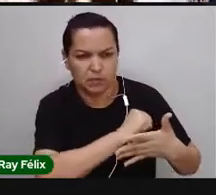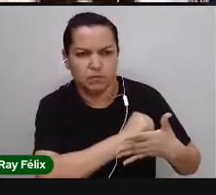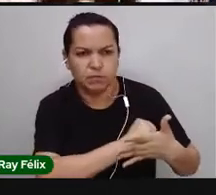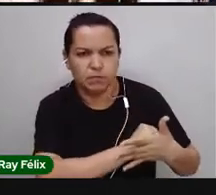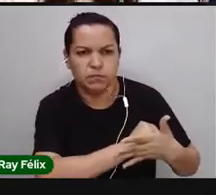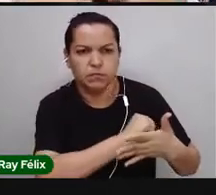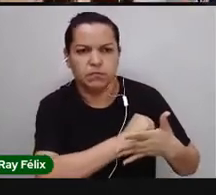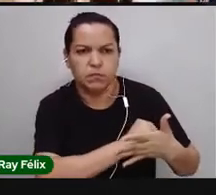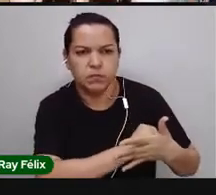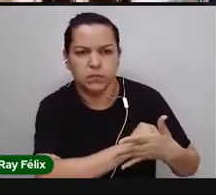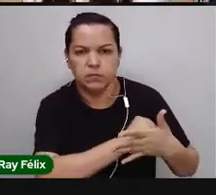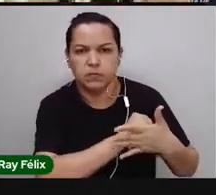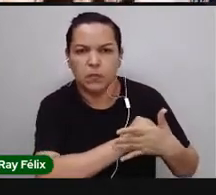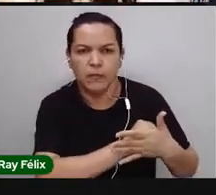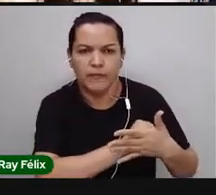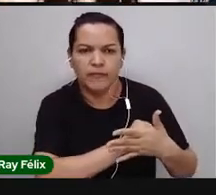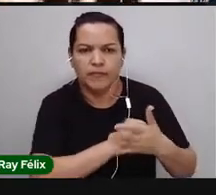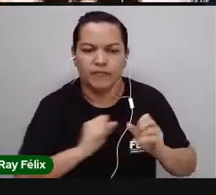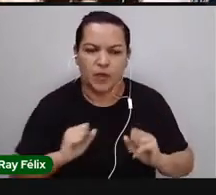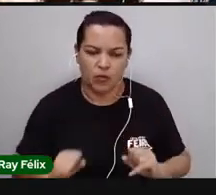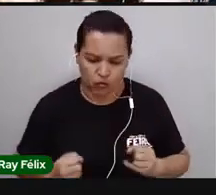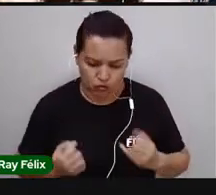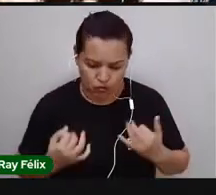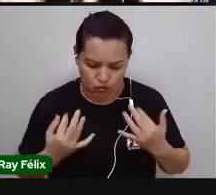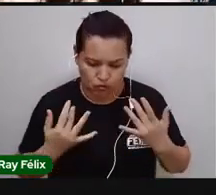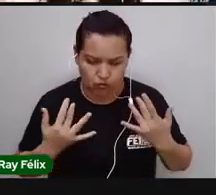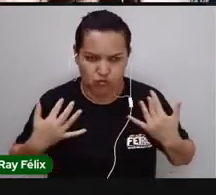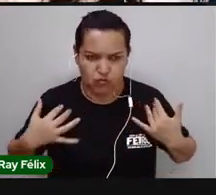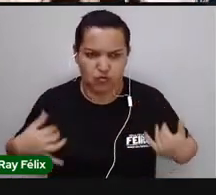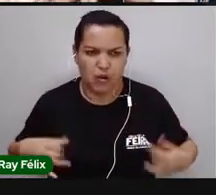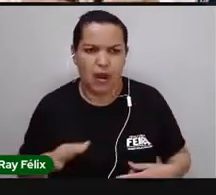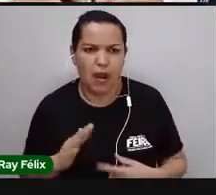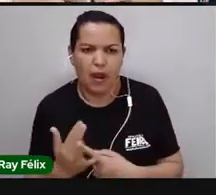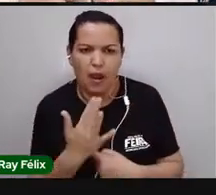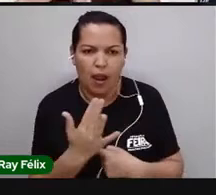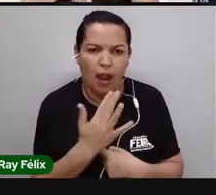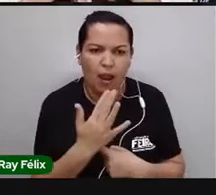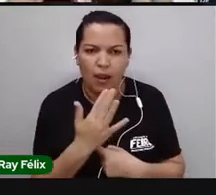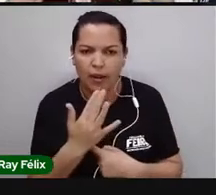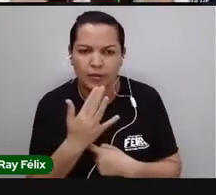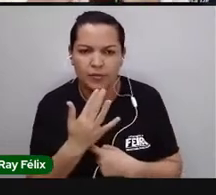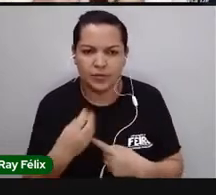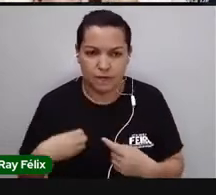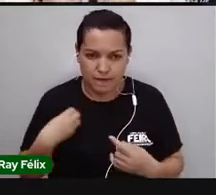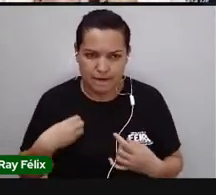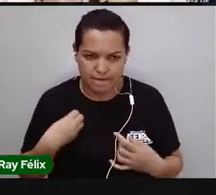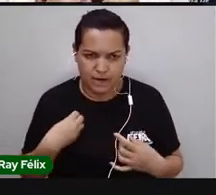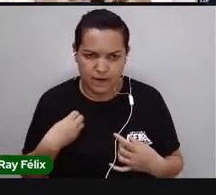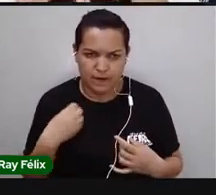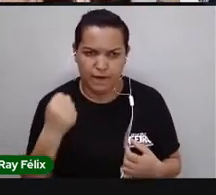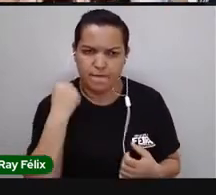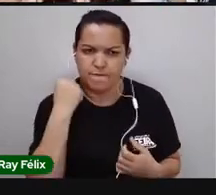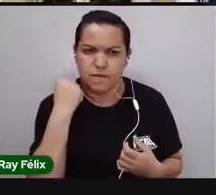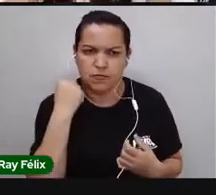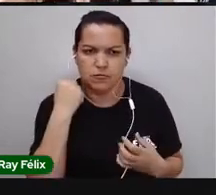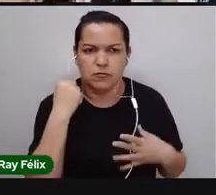todo o nosso corpo, e alcance todas as nossas células, né? Então, a gente precisa de algo muito forte, né? Que consiga uma